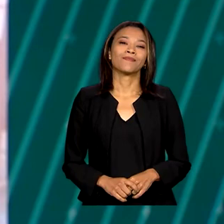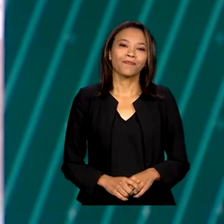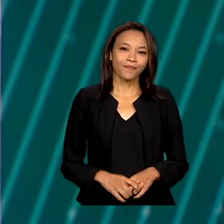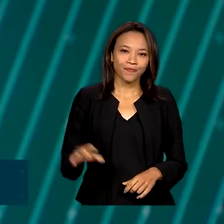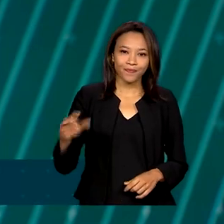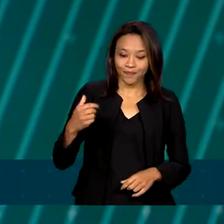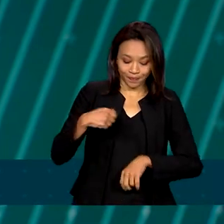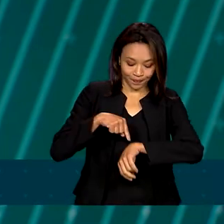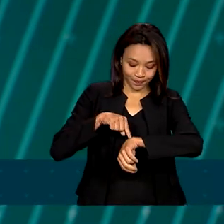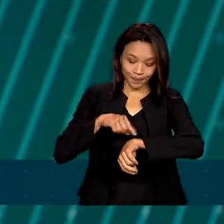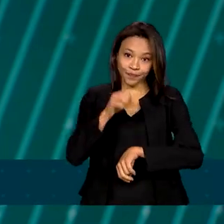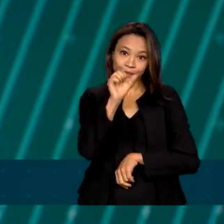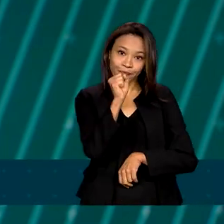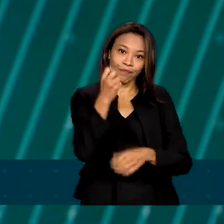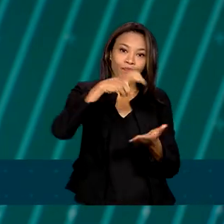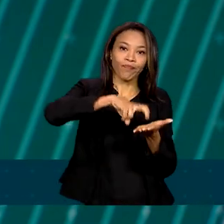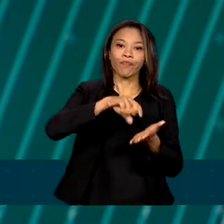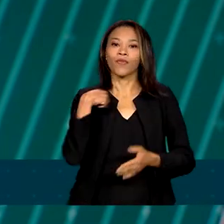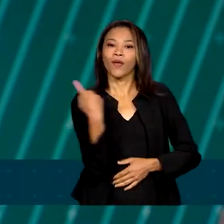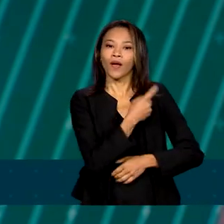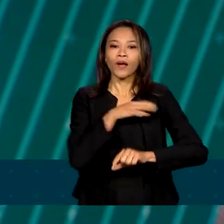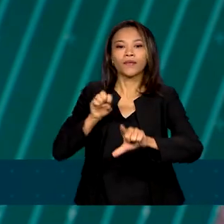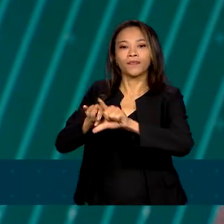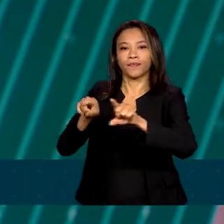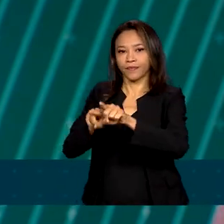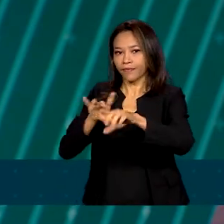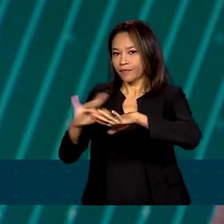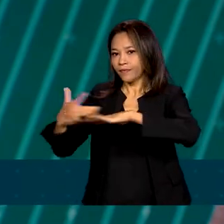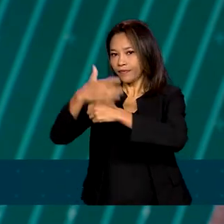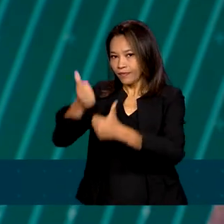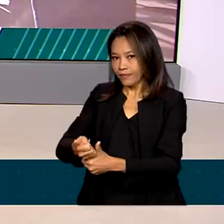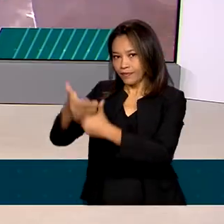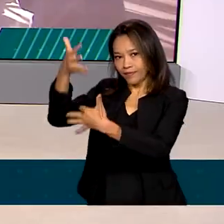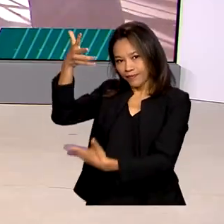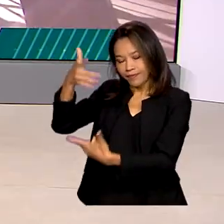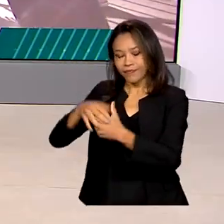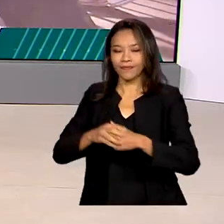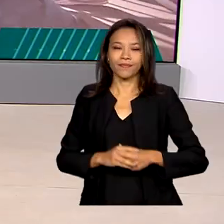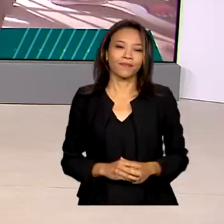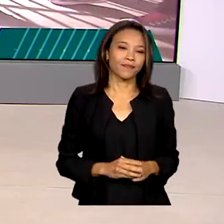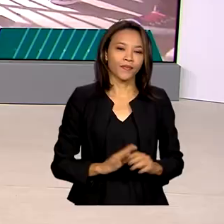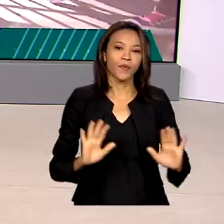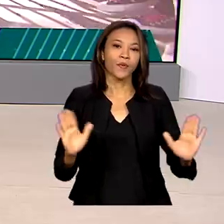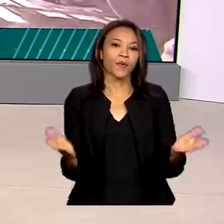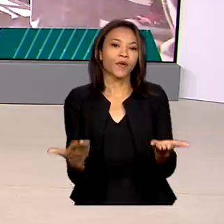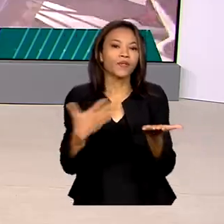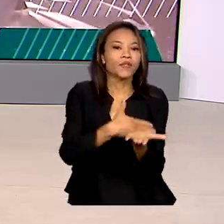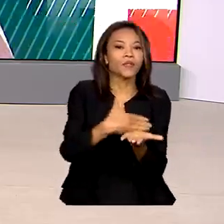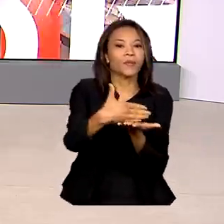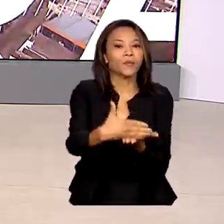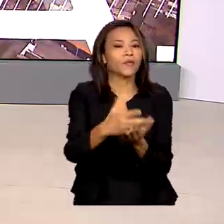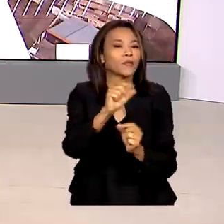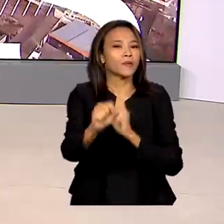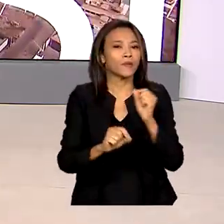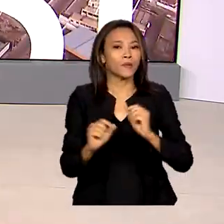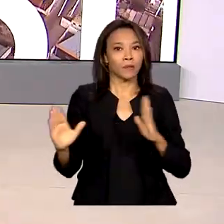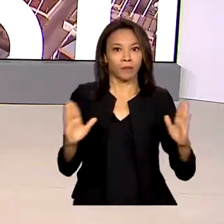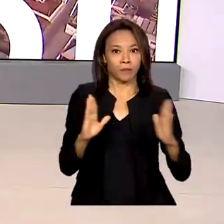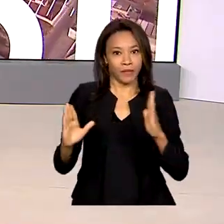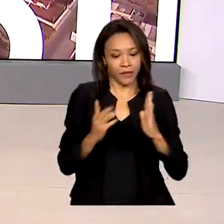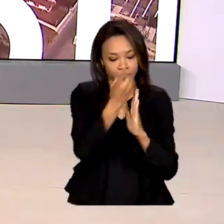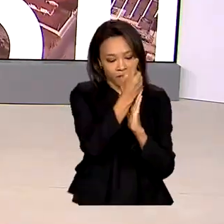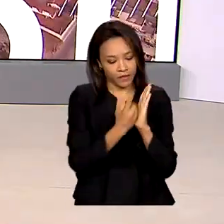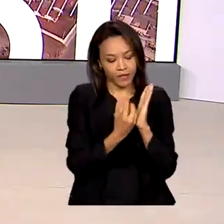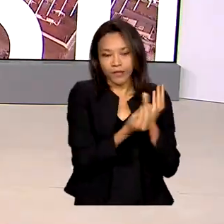Oito horas da manhã, estamos ao vivo também pelas redes sociais. Começa hoje o prazo de entrega da declaração do